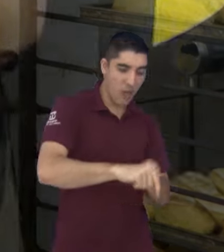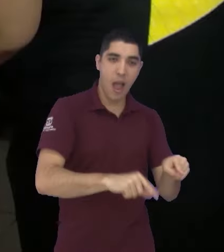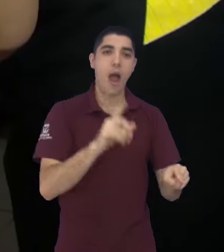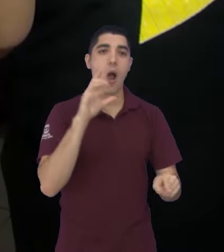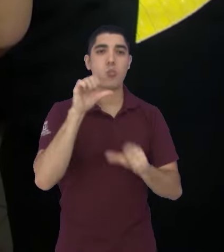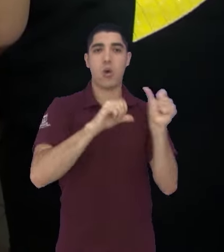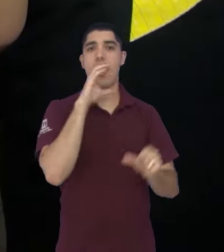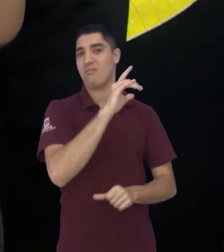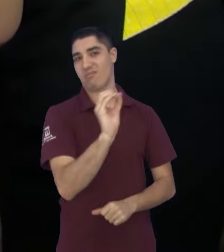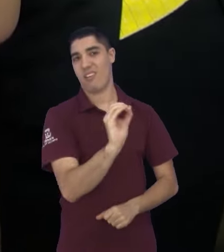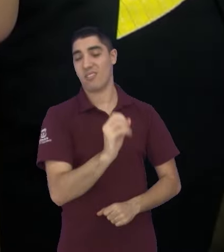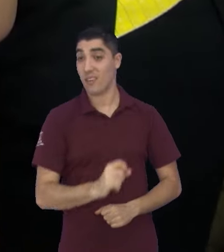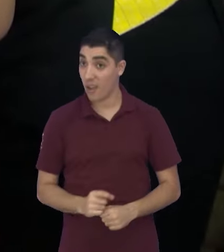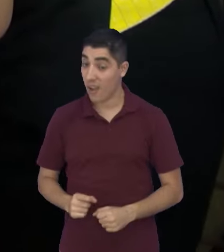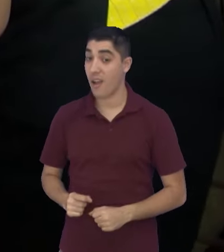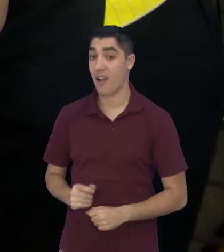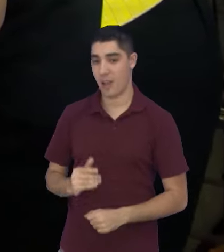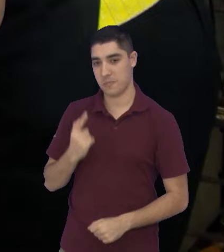a água.